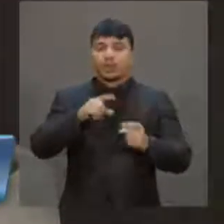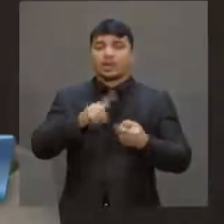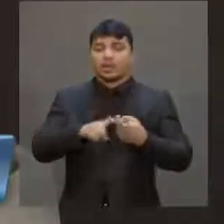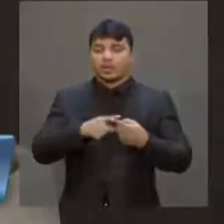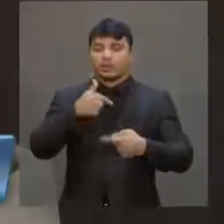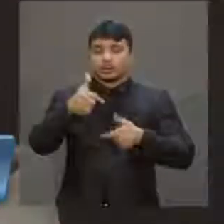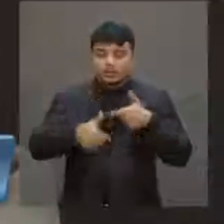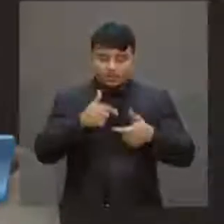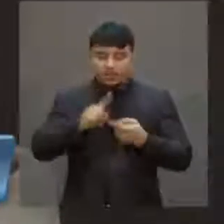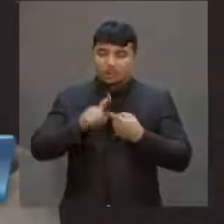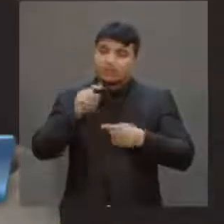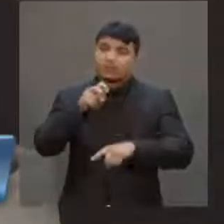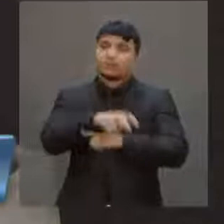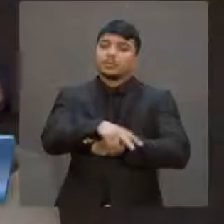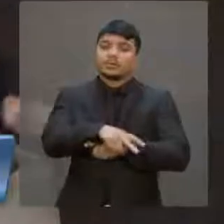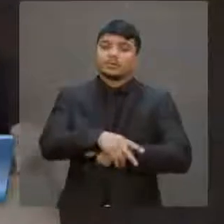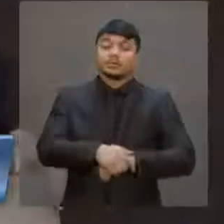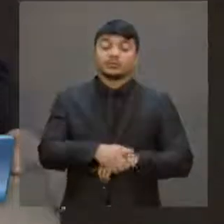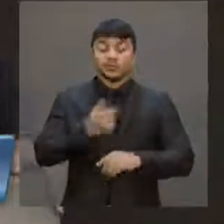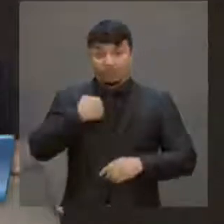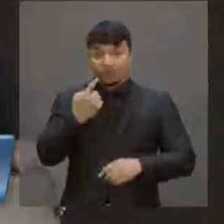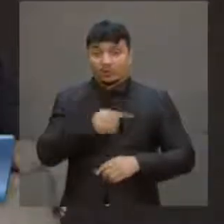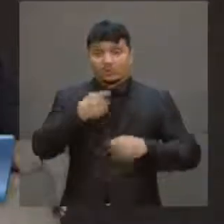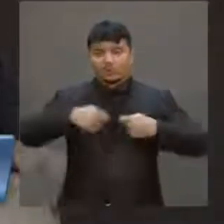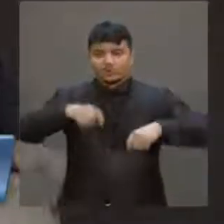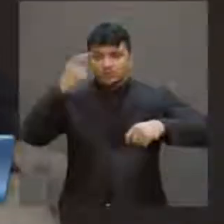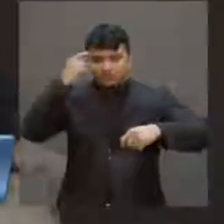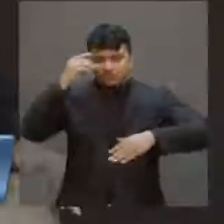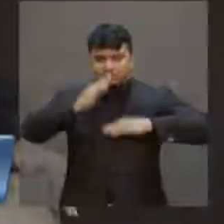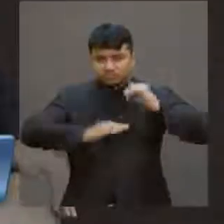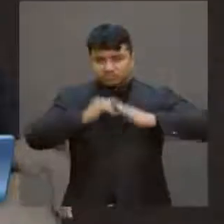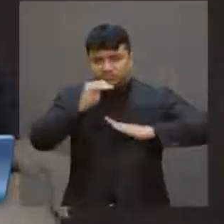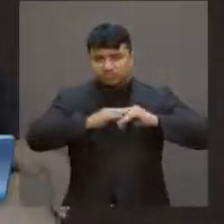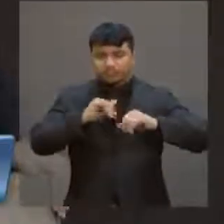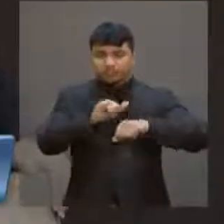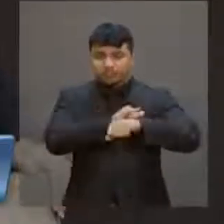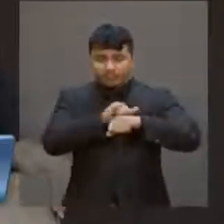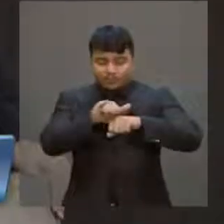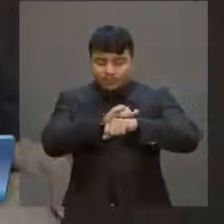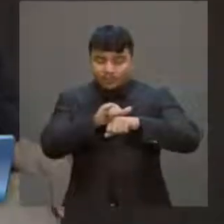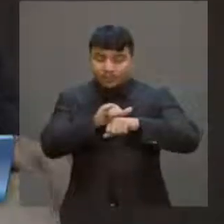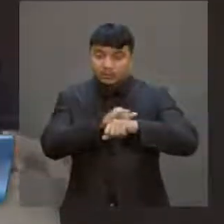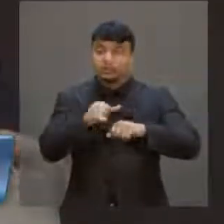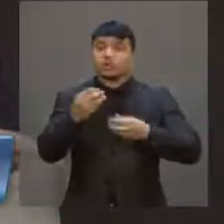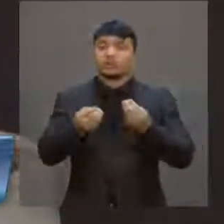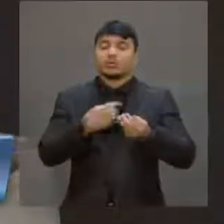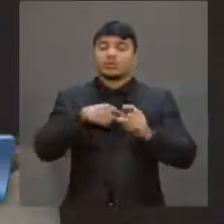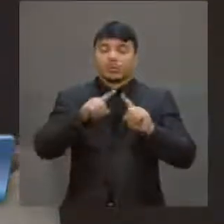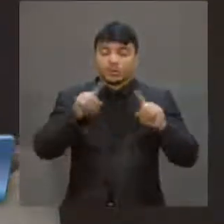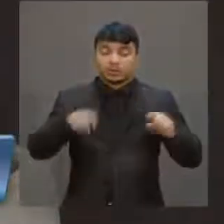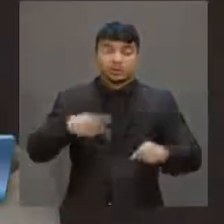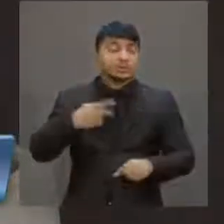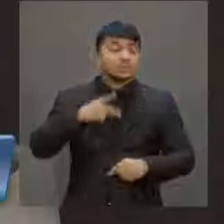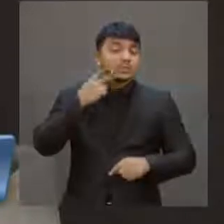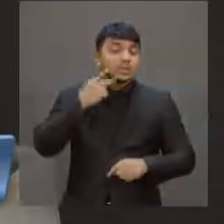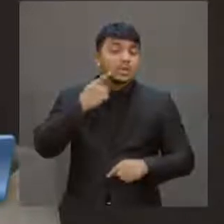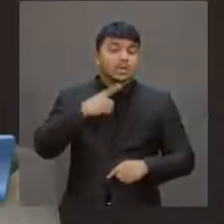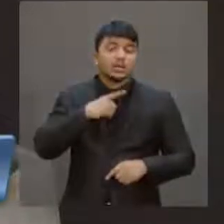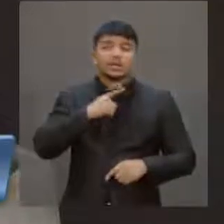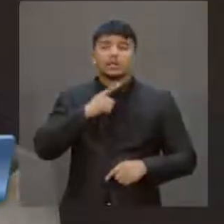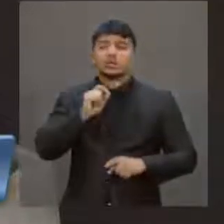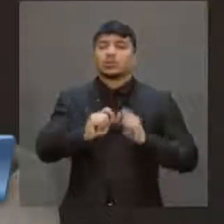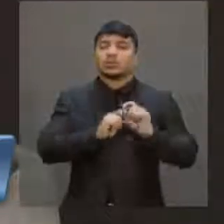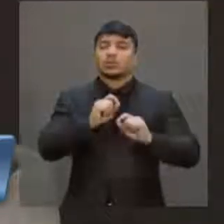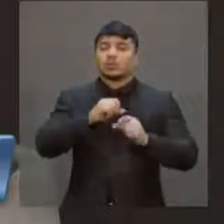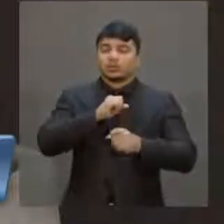sobretudo, que nós consigamos planejar aqui o investimento na política de trabalho e emprego para o Ceará nos próximos